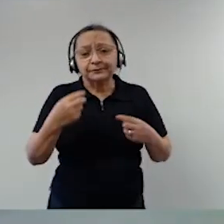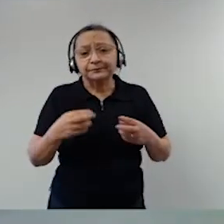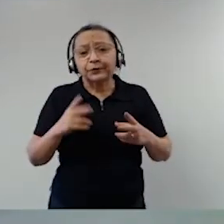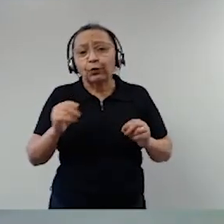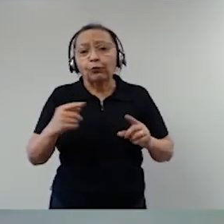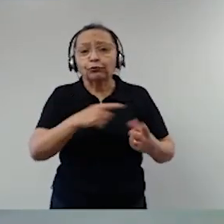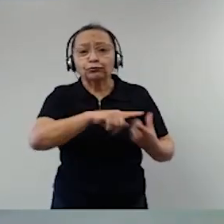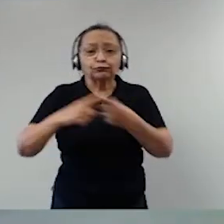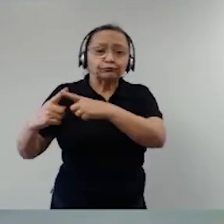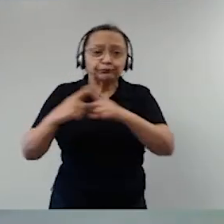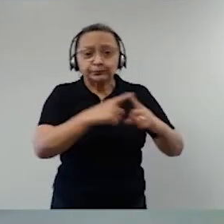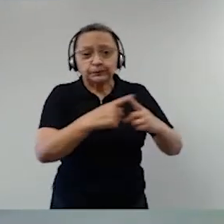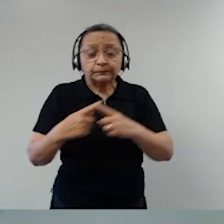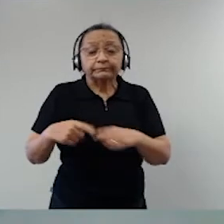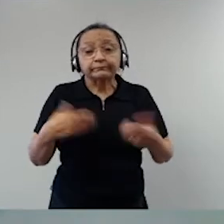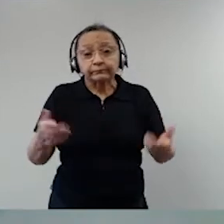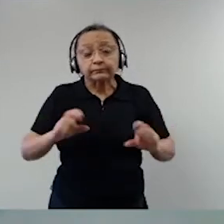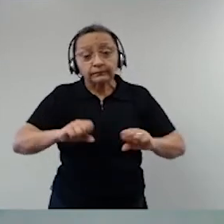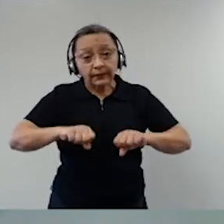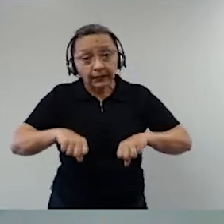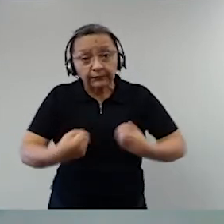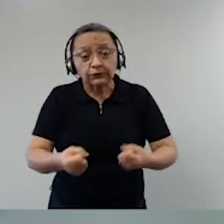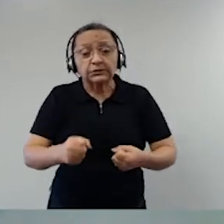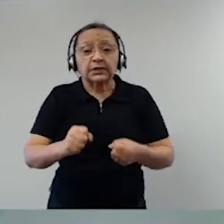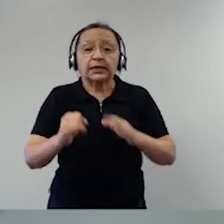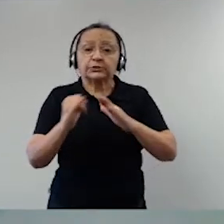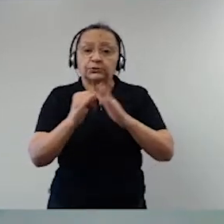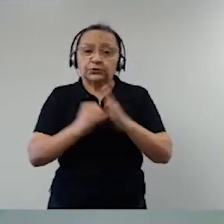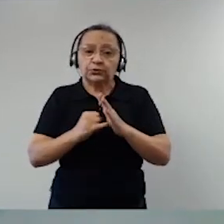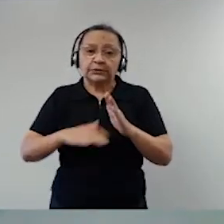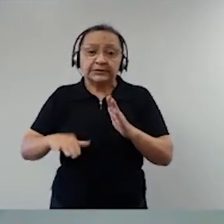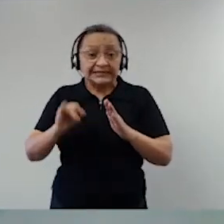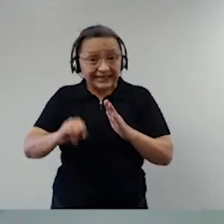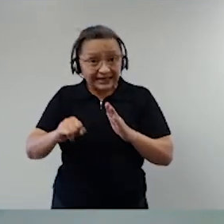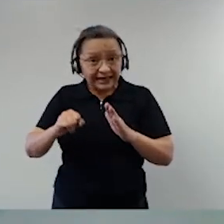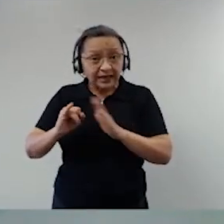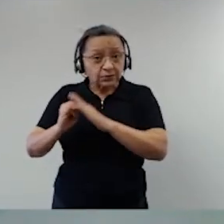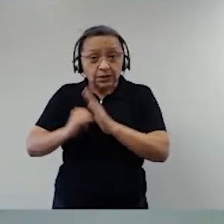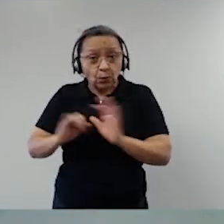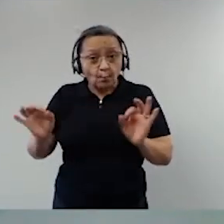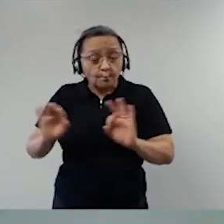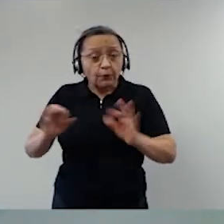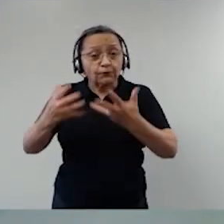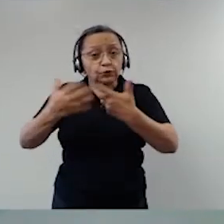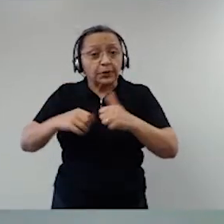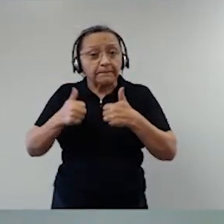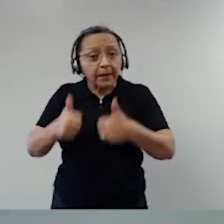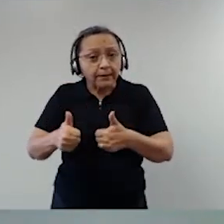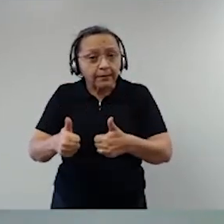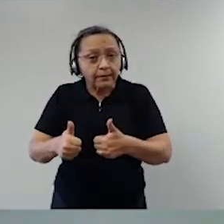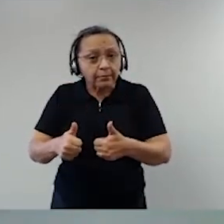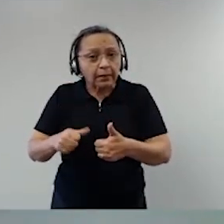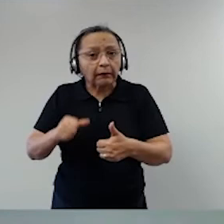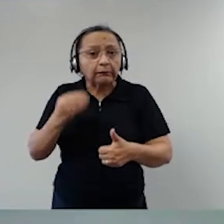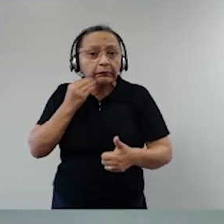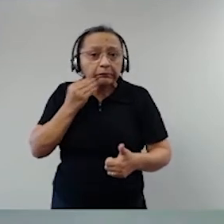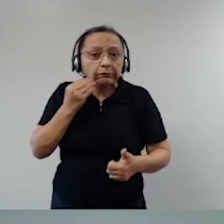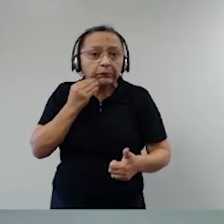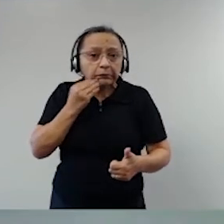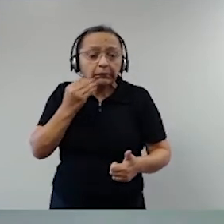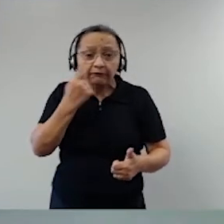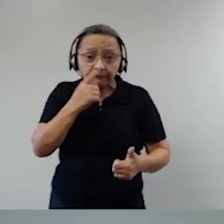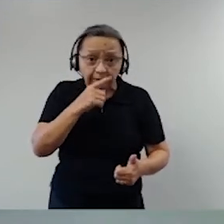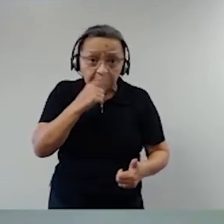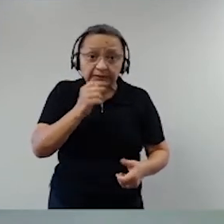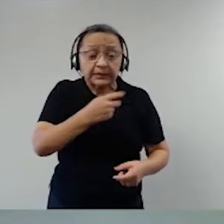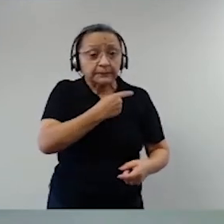Então, tem que reforçar as instituições. Se a gente não está com as instituições funcionando bem, judiciário não está funcionando bem, o Congresso não está funcionando bem,